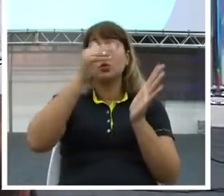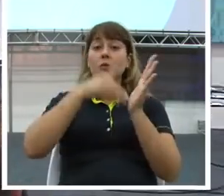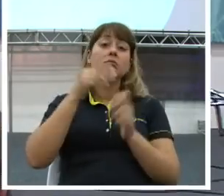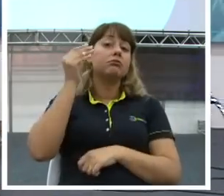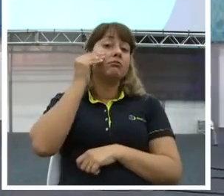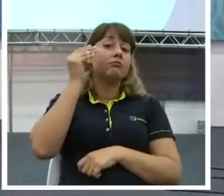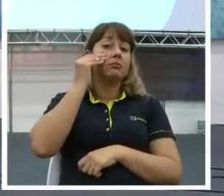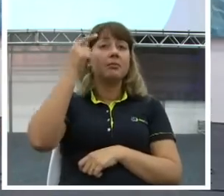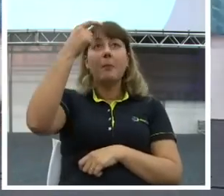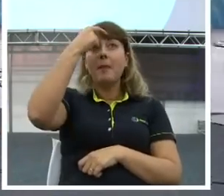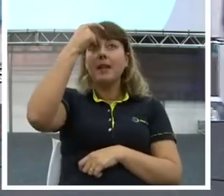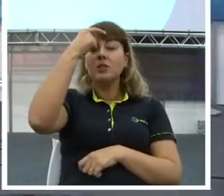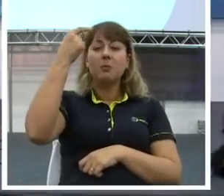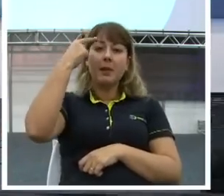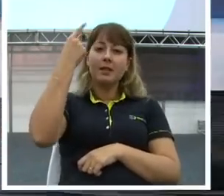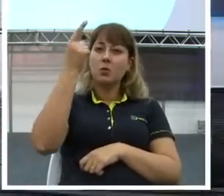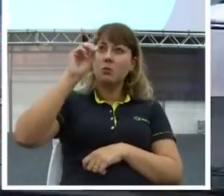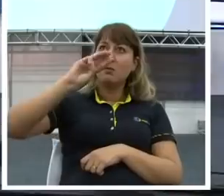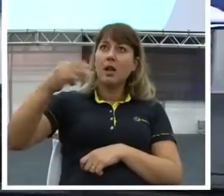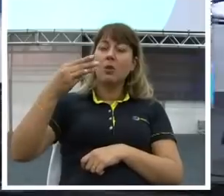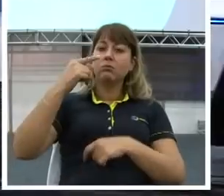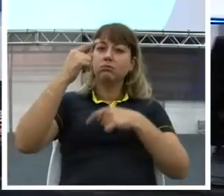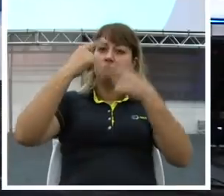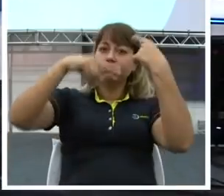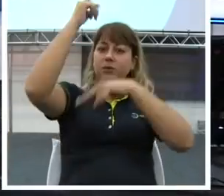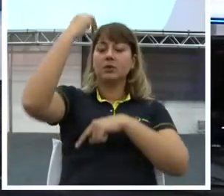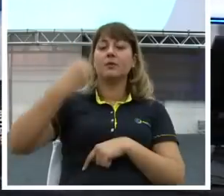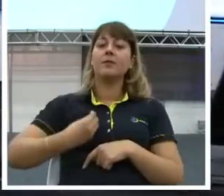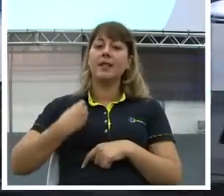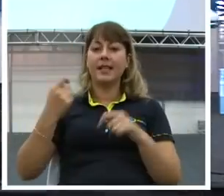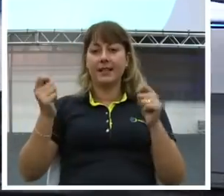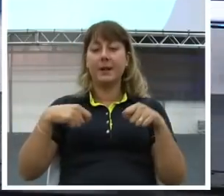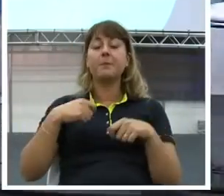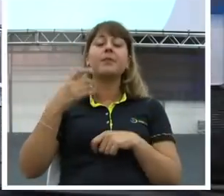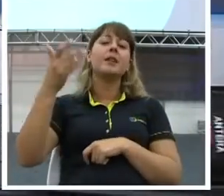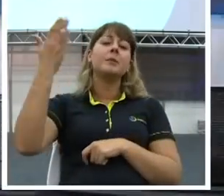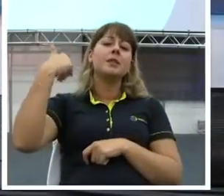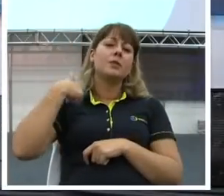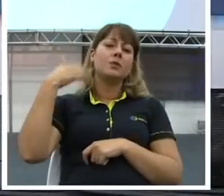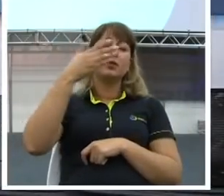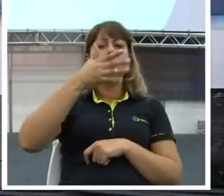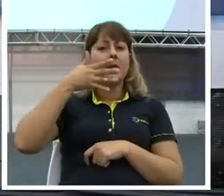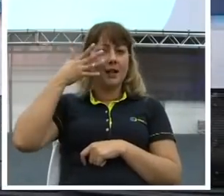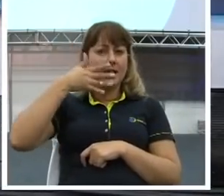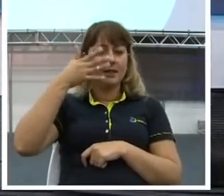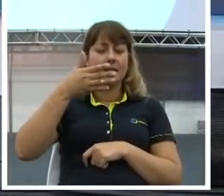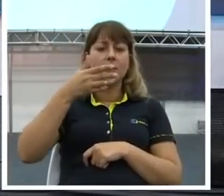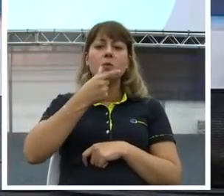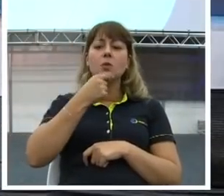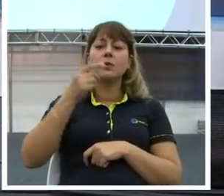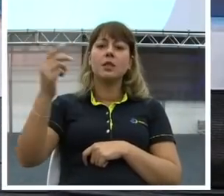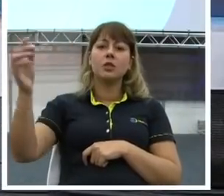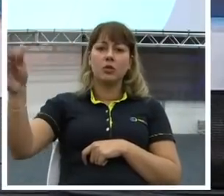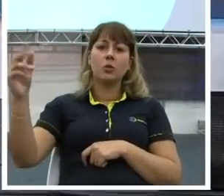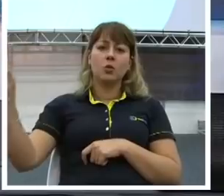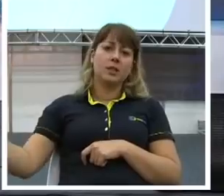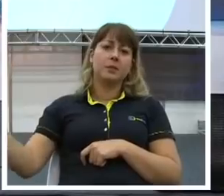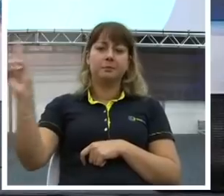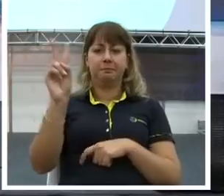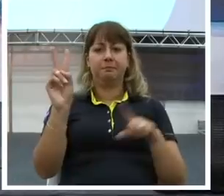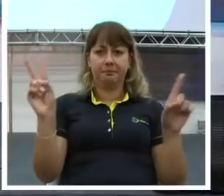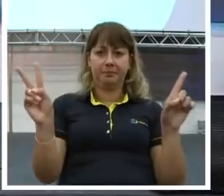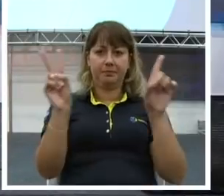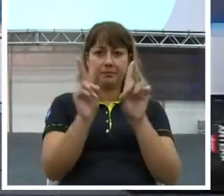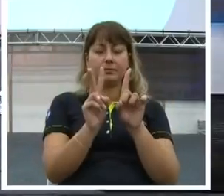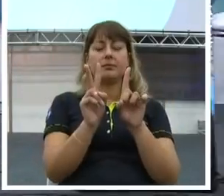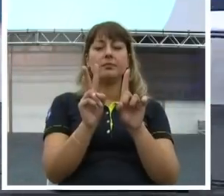Mente milionária. Esses dias eu fui numa palestra. E o rapaz colocou. Chamou duas pessoas à frente. Um